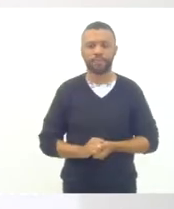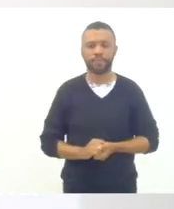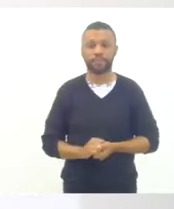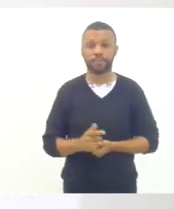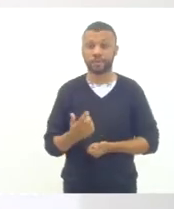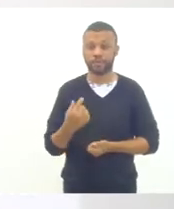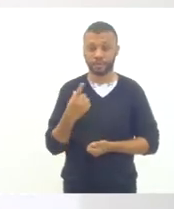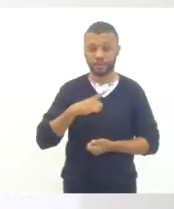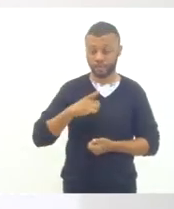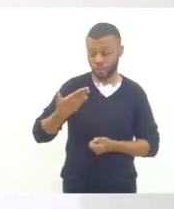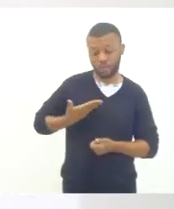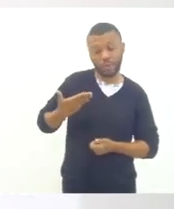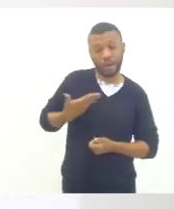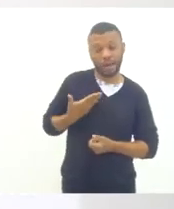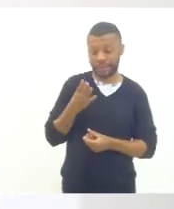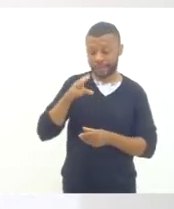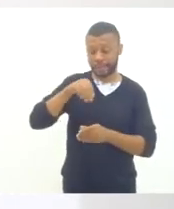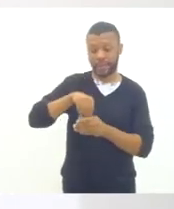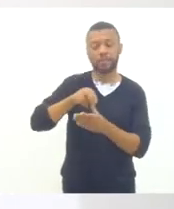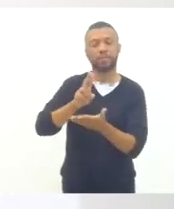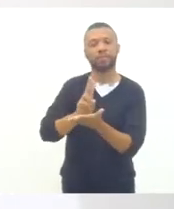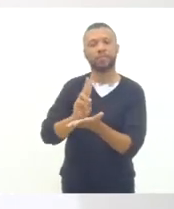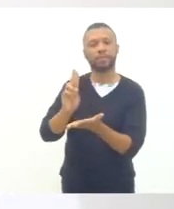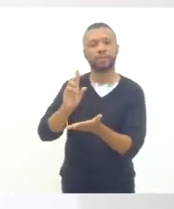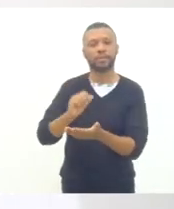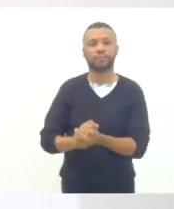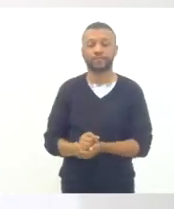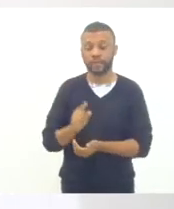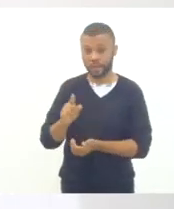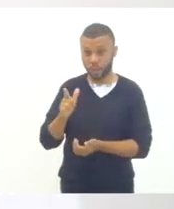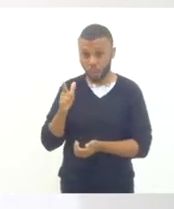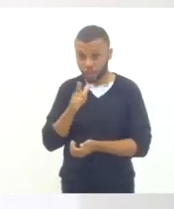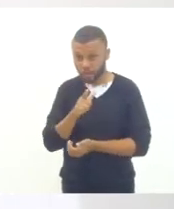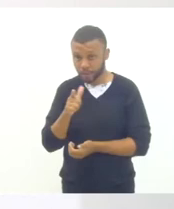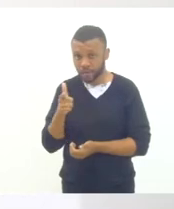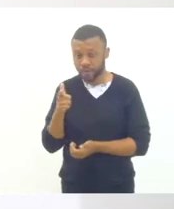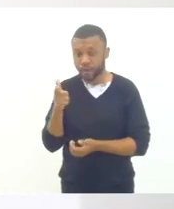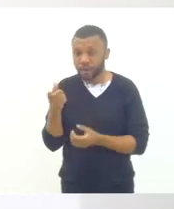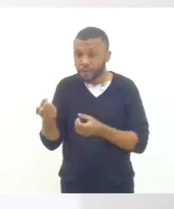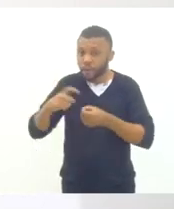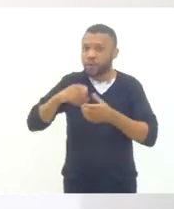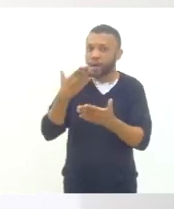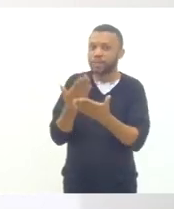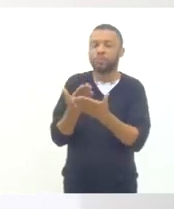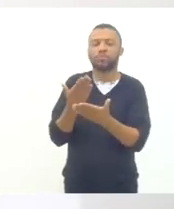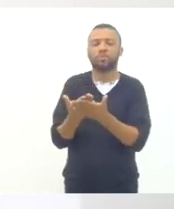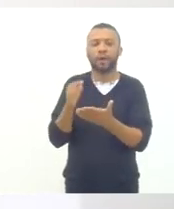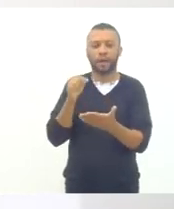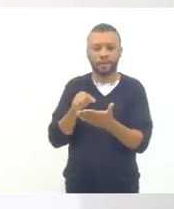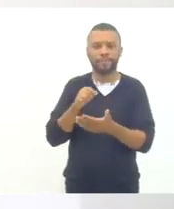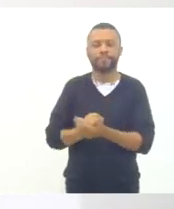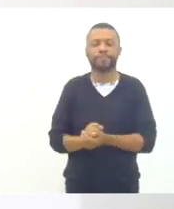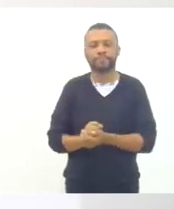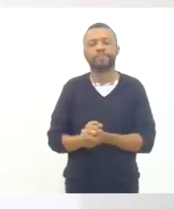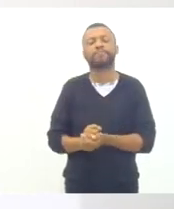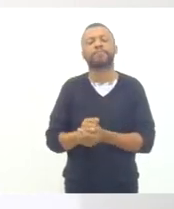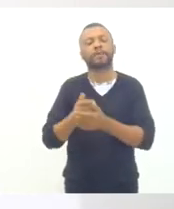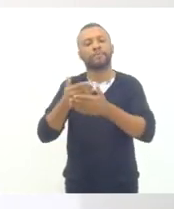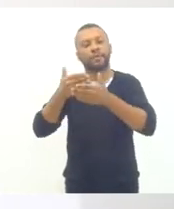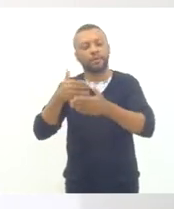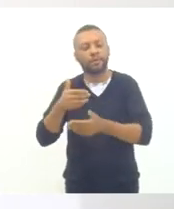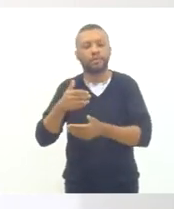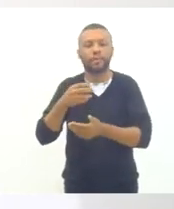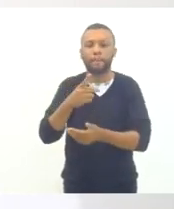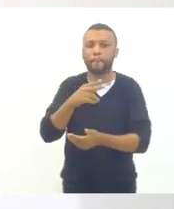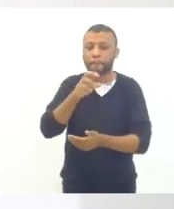universidade que colocou o filho, ele voltou a estudar, fez o pré-vestibular e fez a